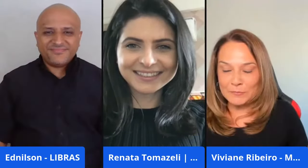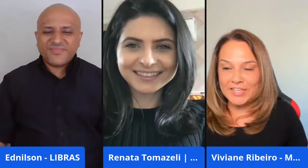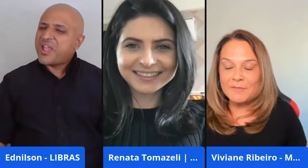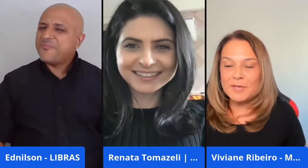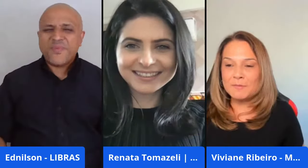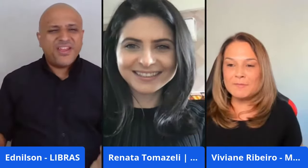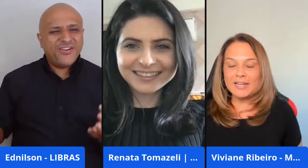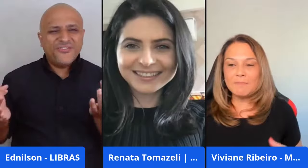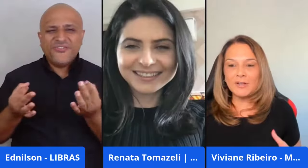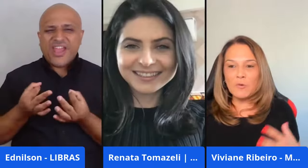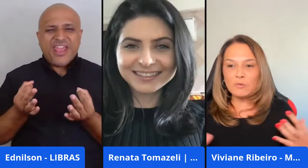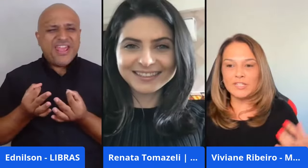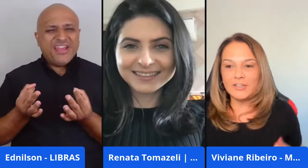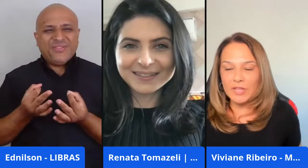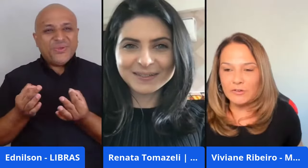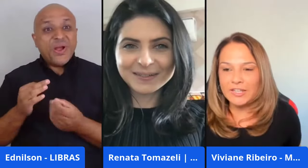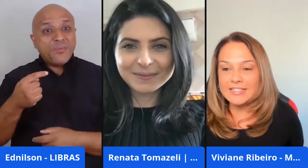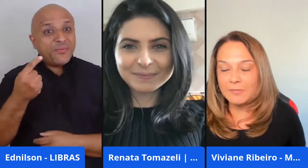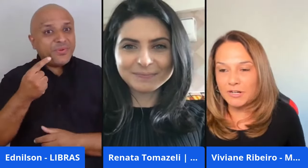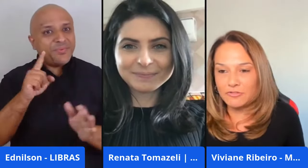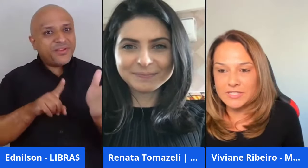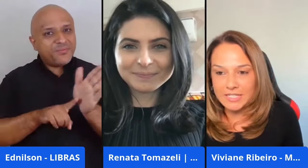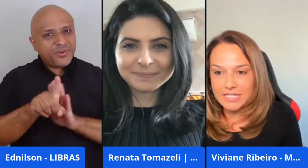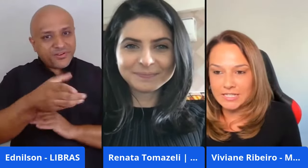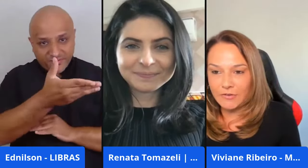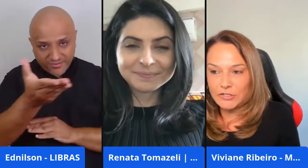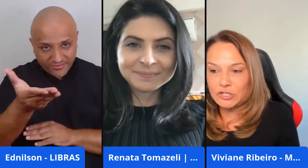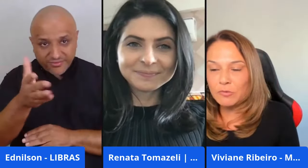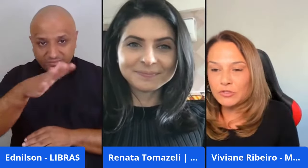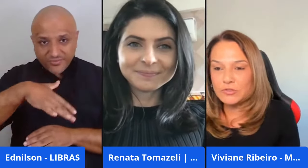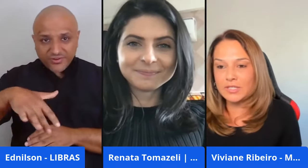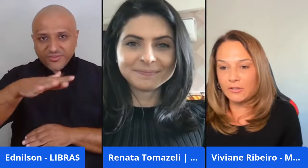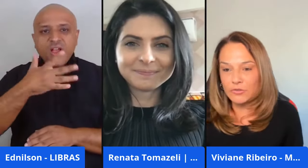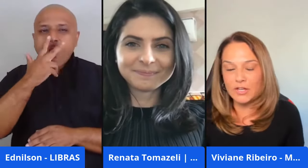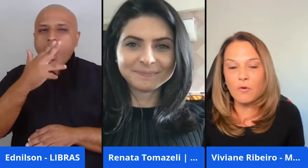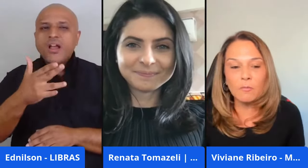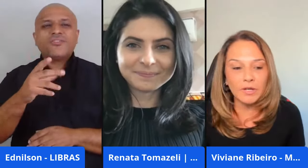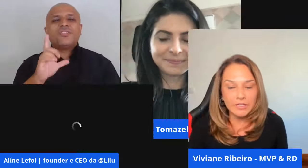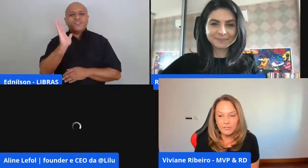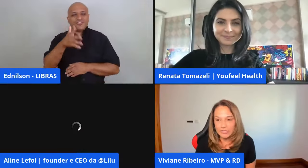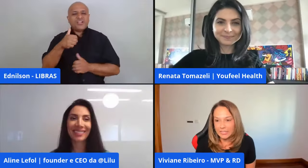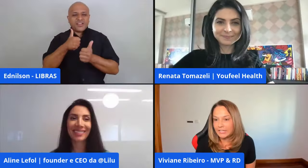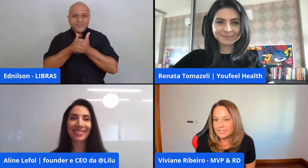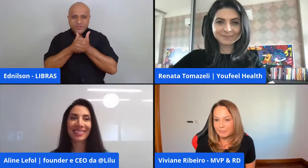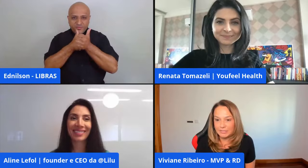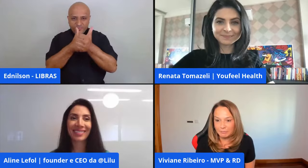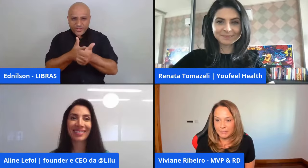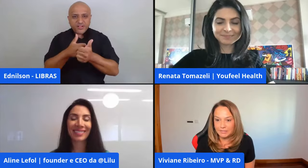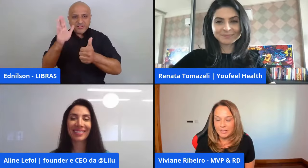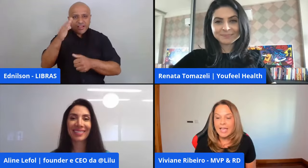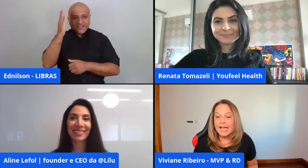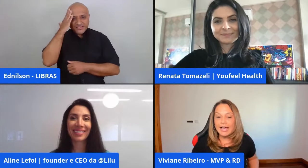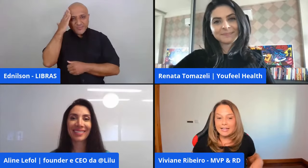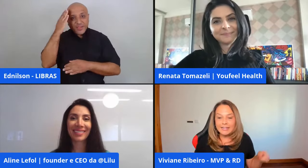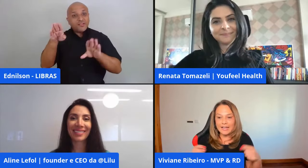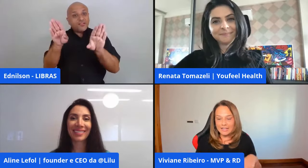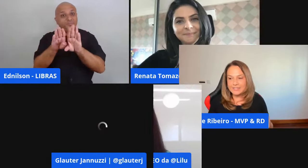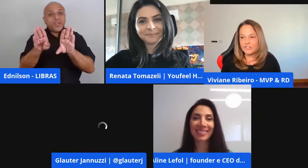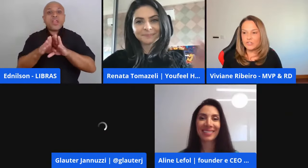Perfeito. E a minha primeira pergunta que eu quero trazer para vocês e que eu acho que muitos dos que estão nos acompanhando aqui querem saber também.